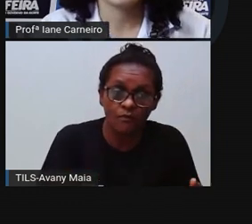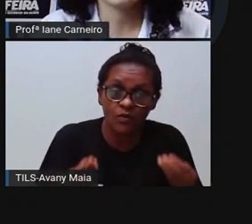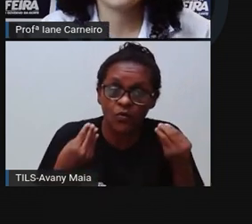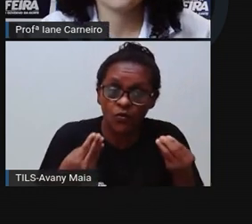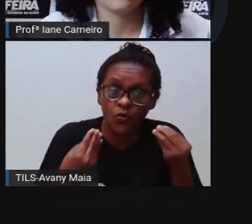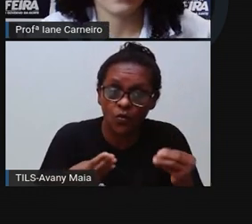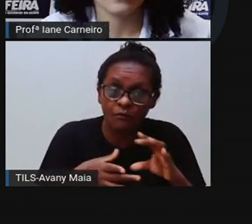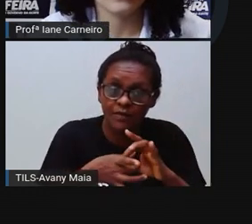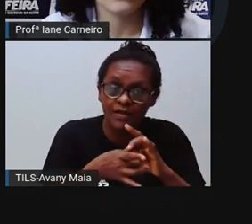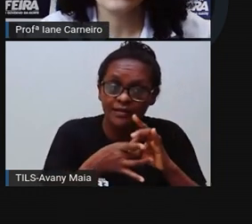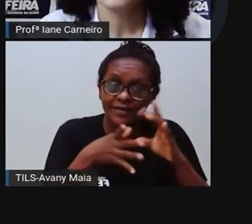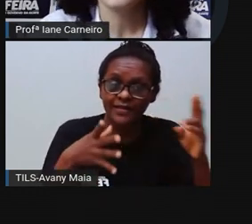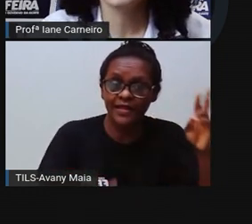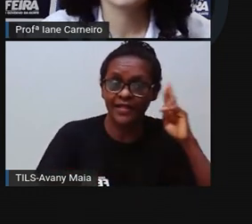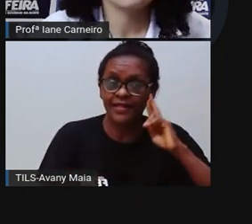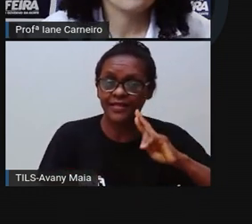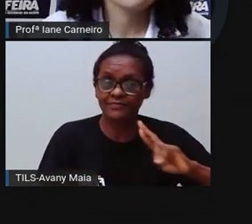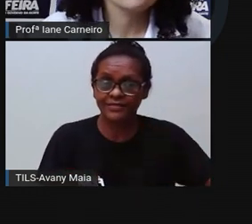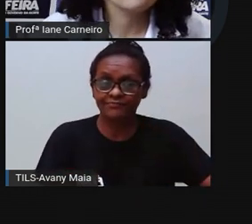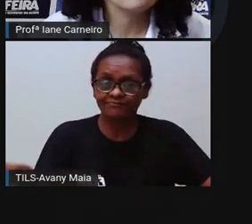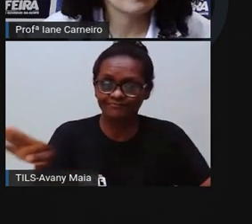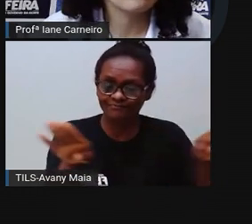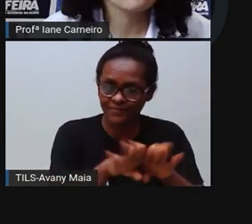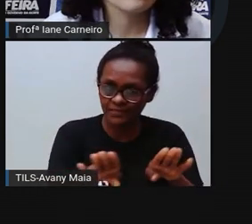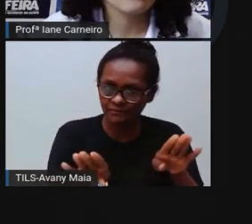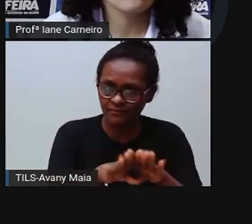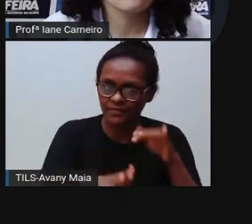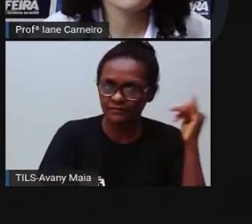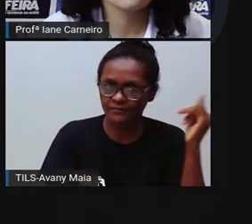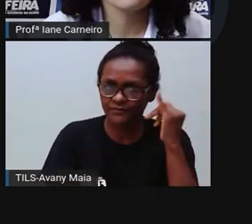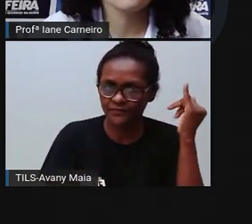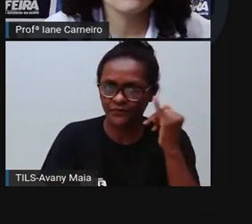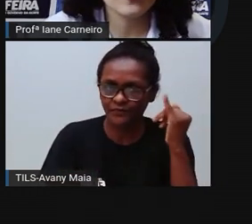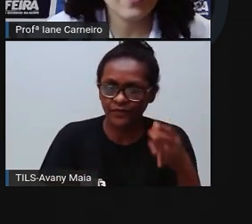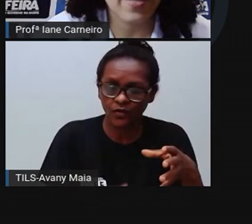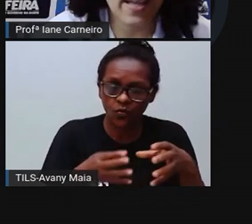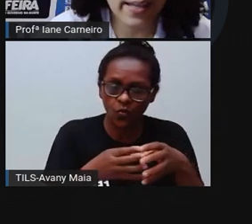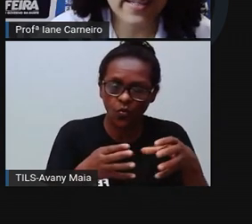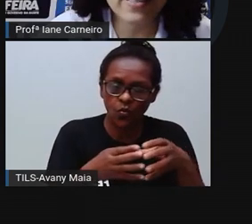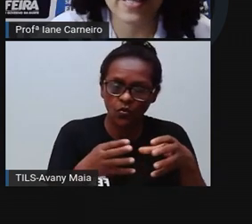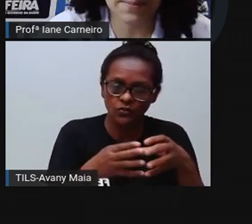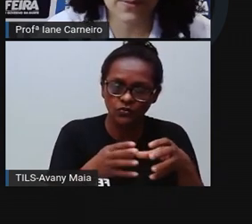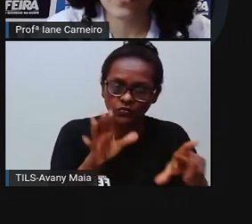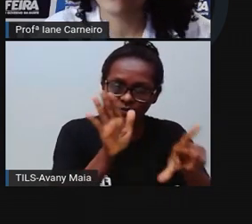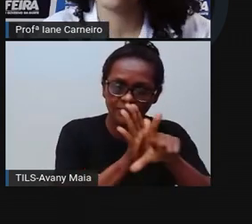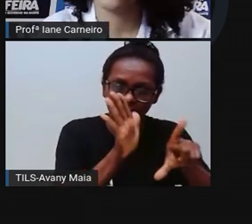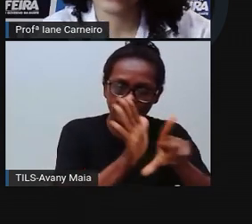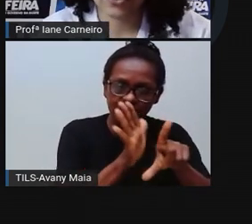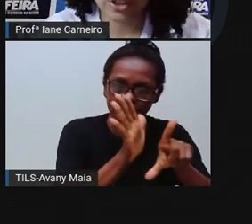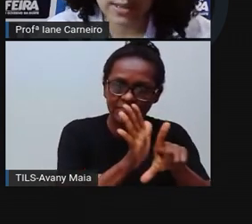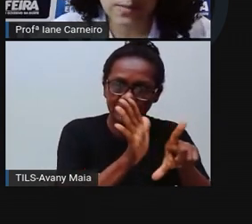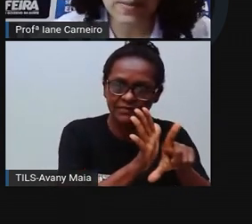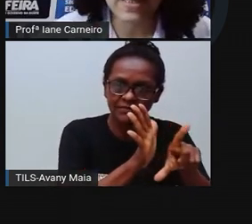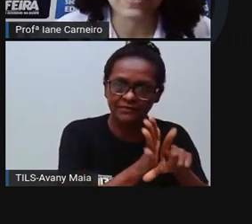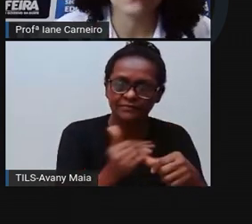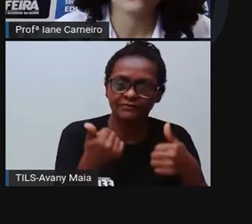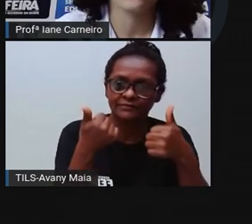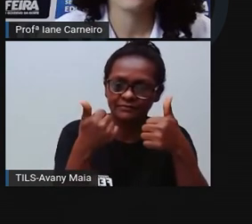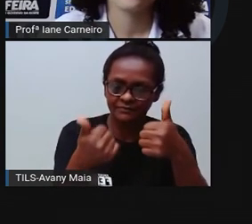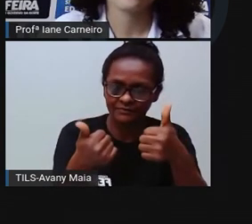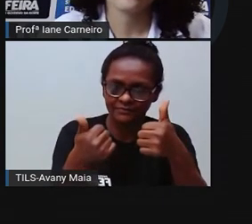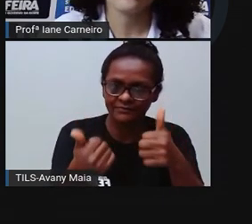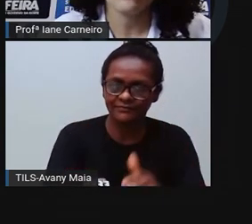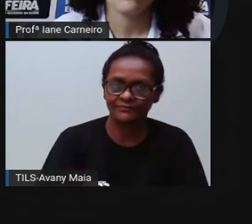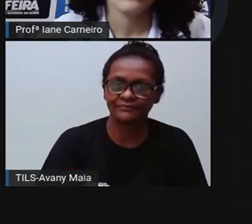respeito. Então, ó, gente, o Estatuto é um conjunto de regras, né? Pelo que o Franginha tá explicando.